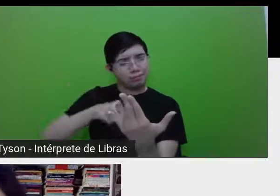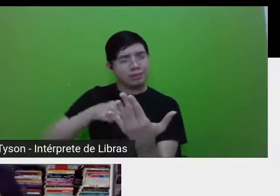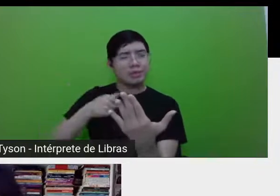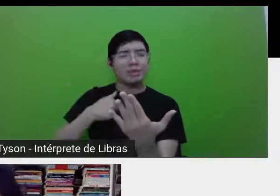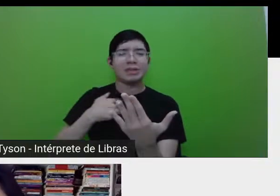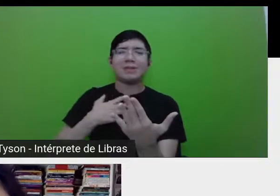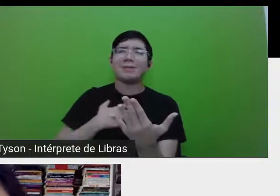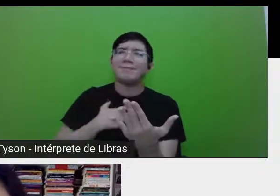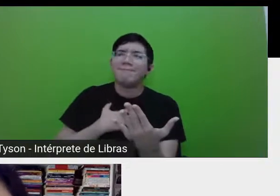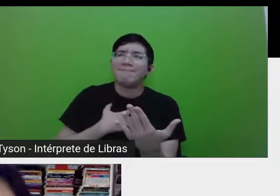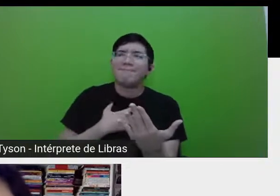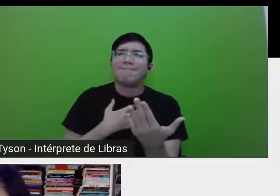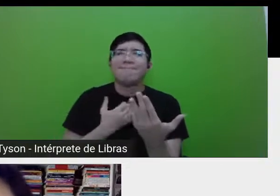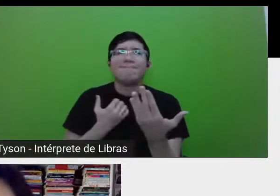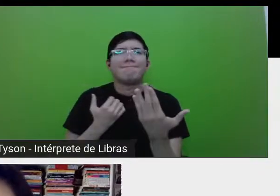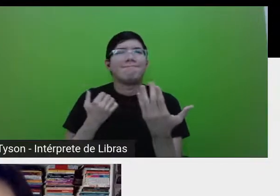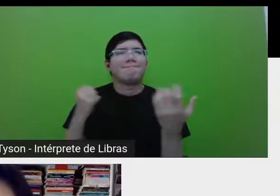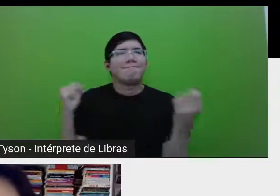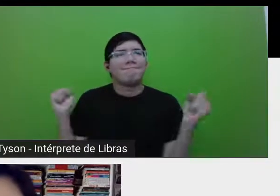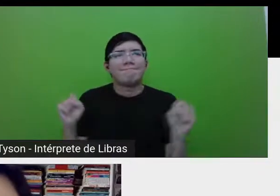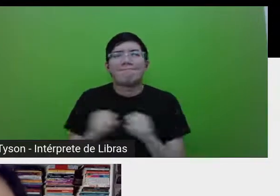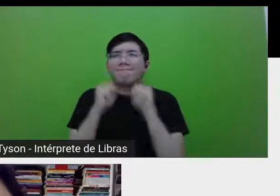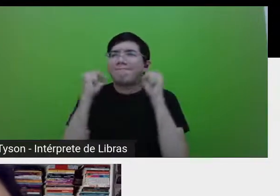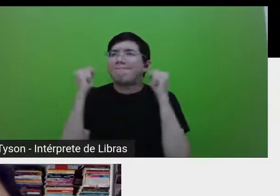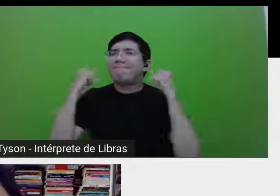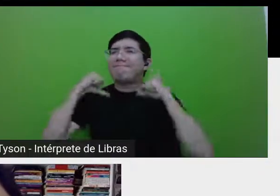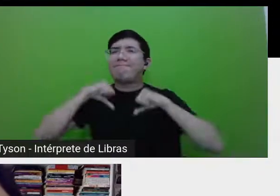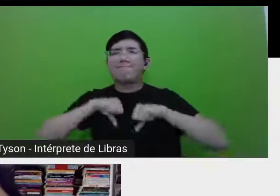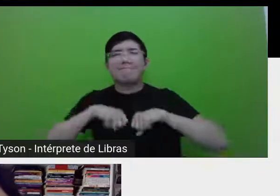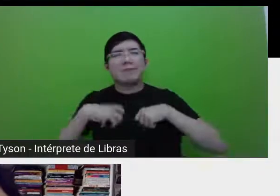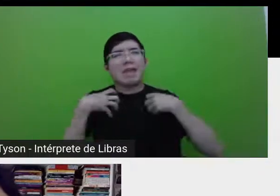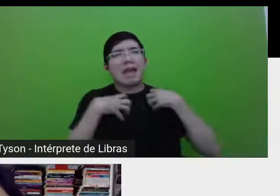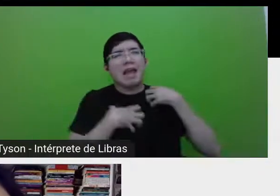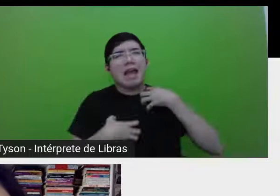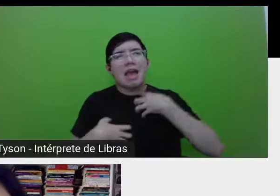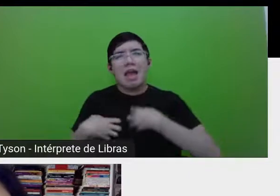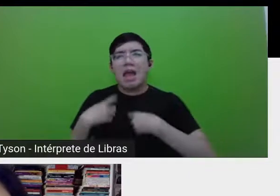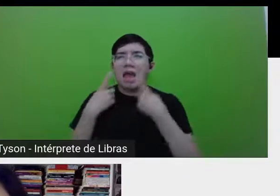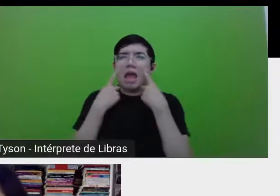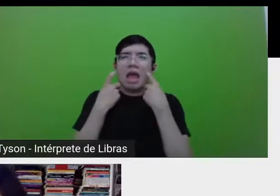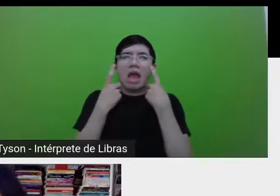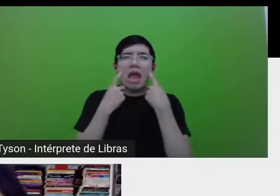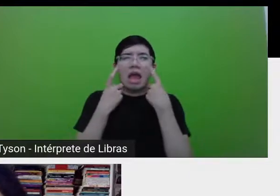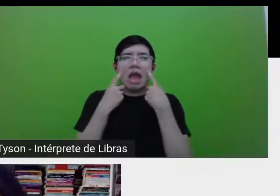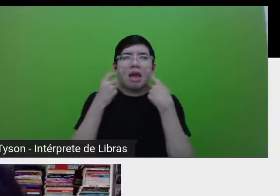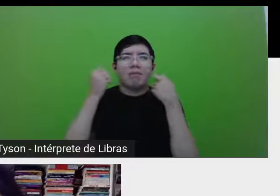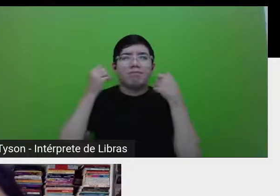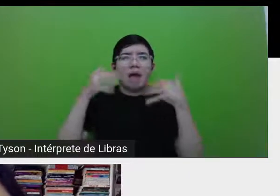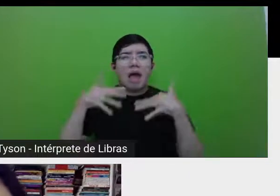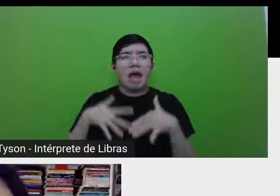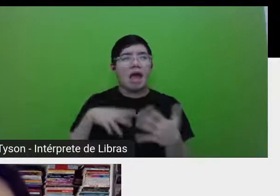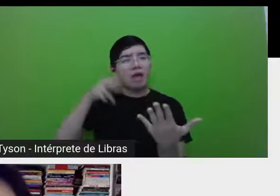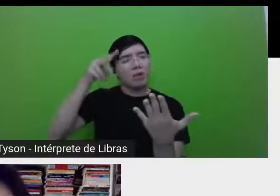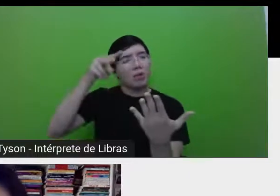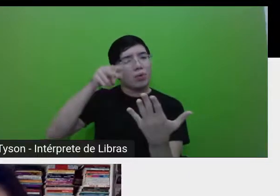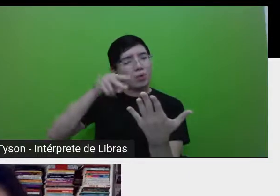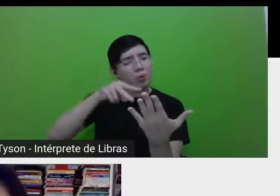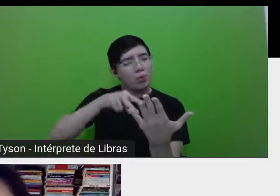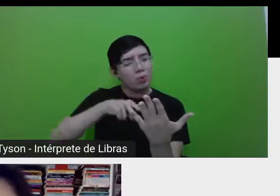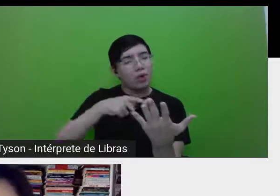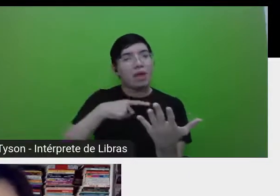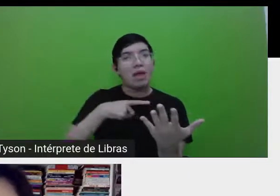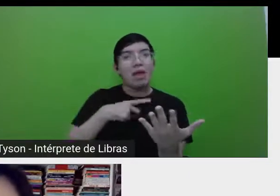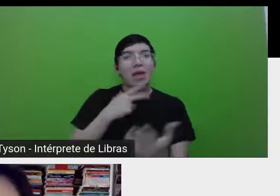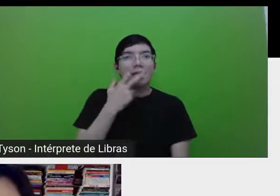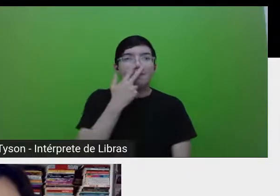muito abalada, chorei demais. Então, foi, assim, uma experiência de leitura muito física,